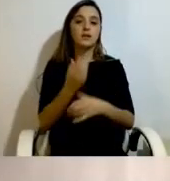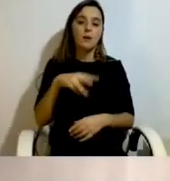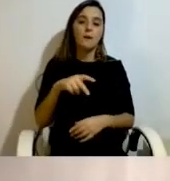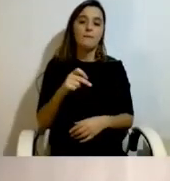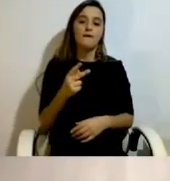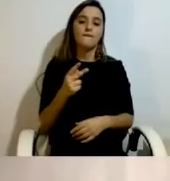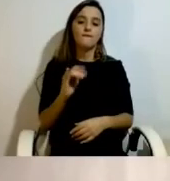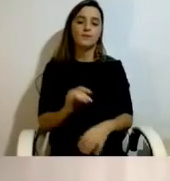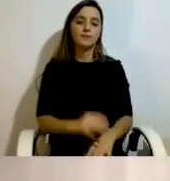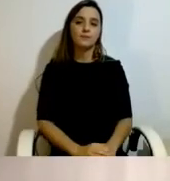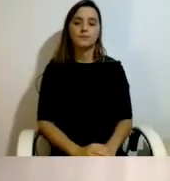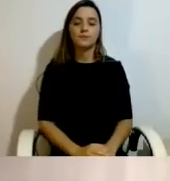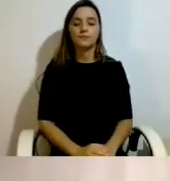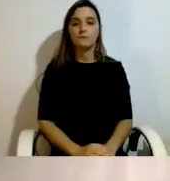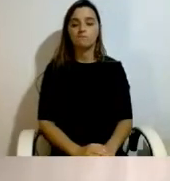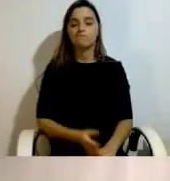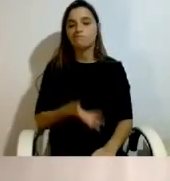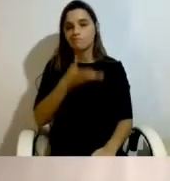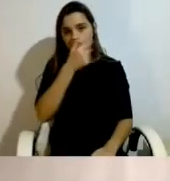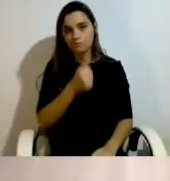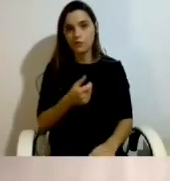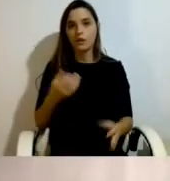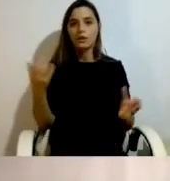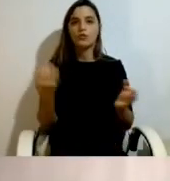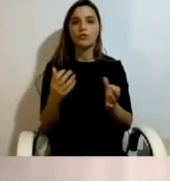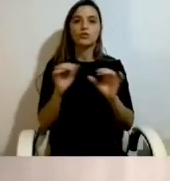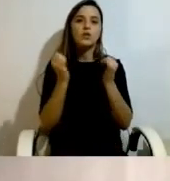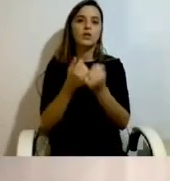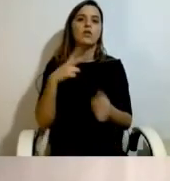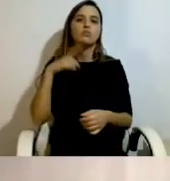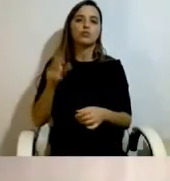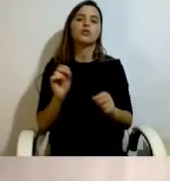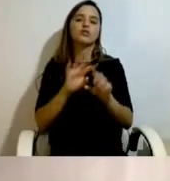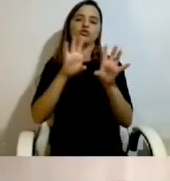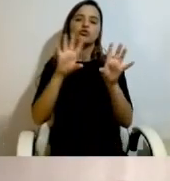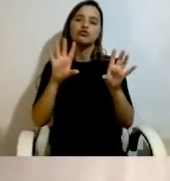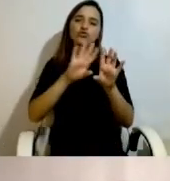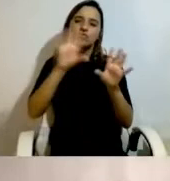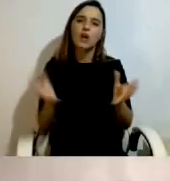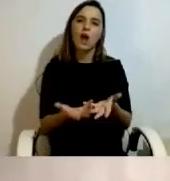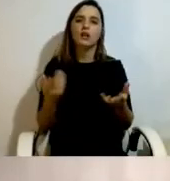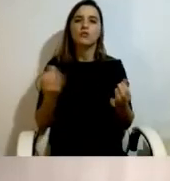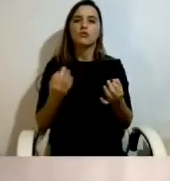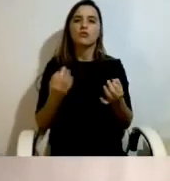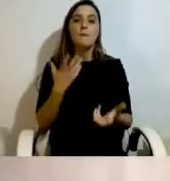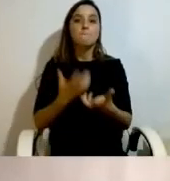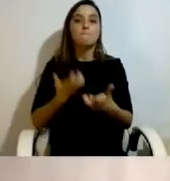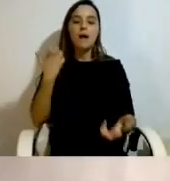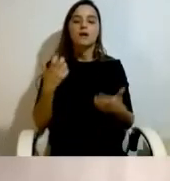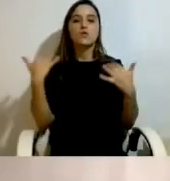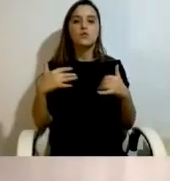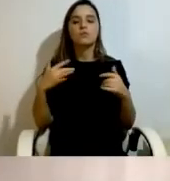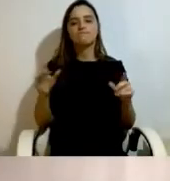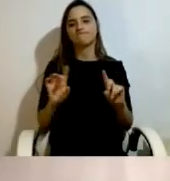Infelizmente, este projeto teve um mais impacto na sociedade portuguesa em geral. Isto é, aquele trabalho de mudança de mentalidades que